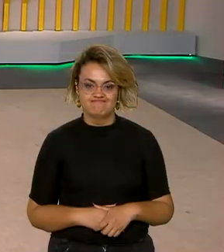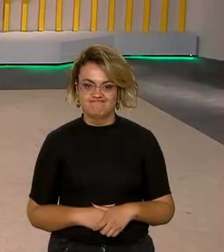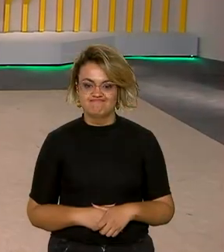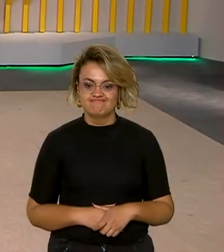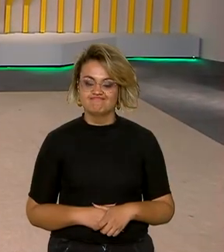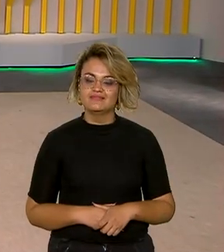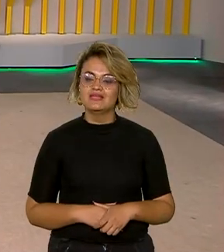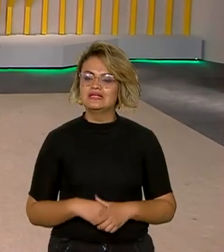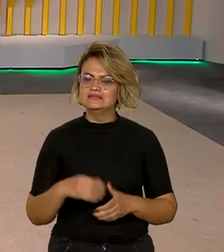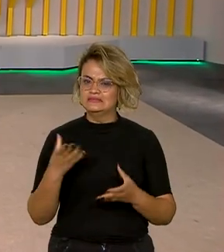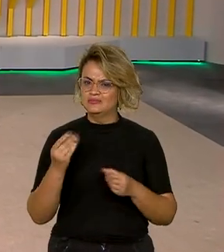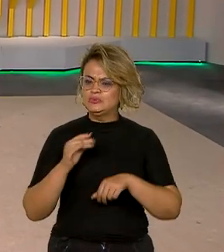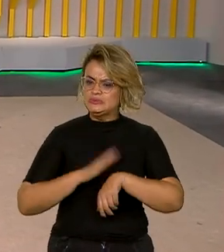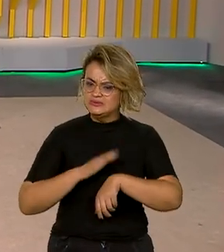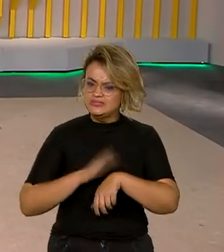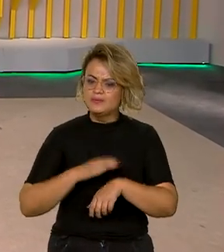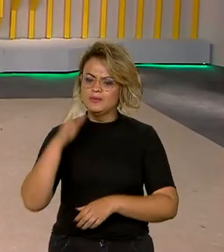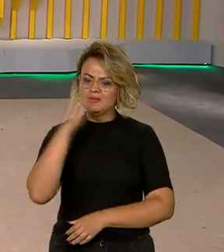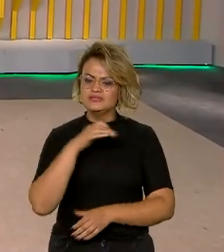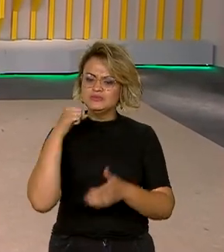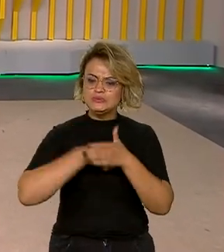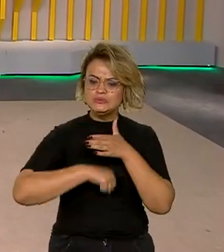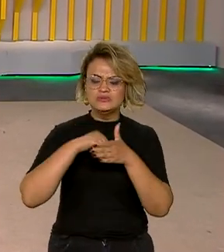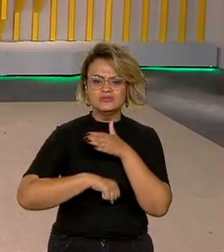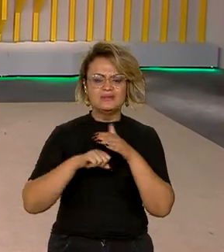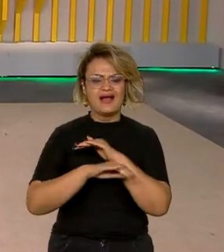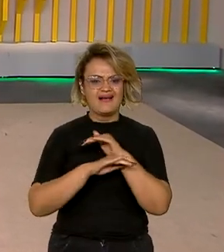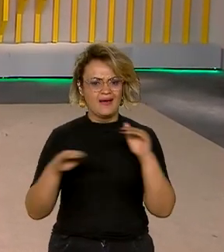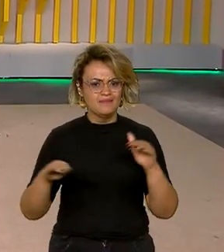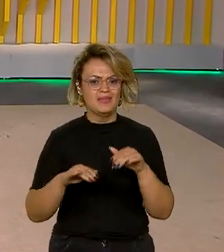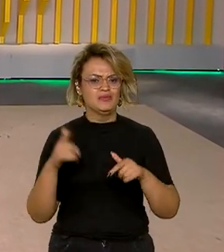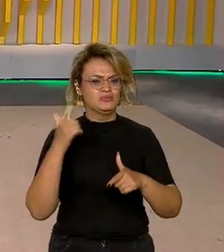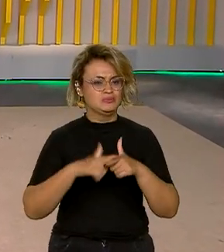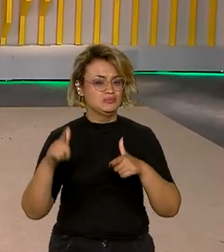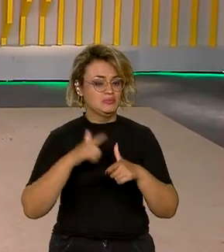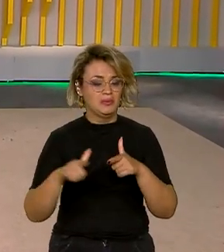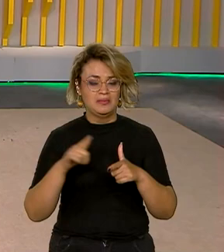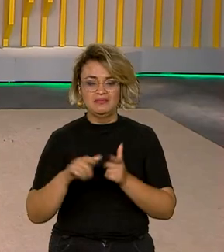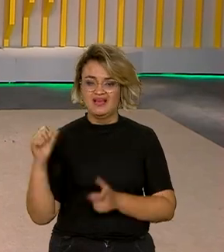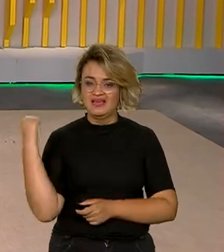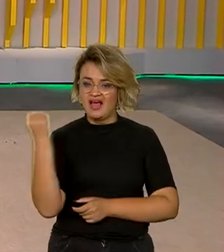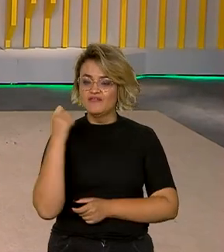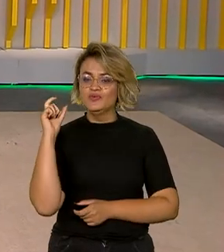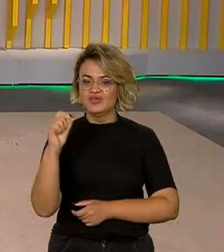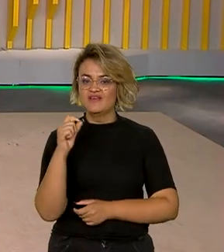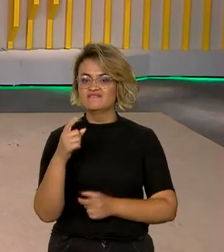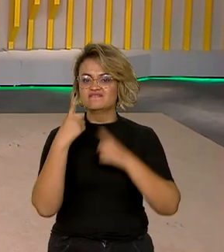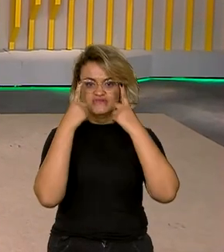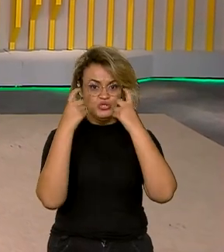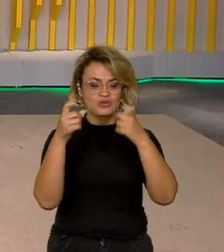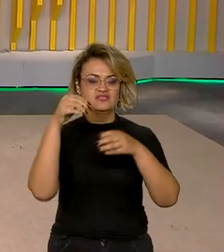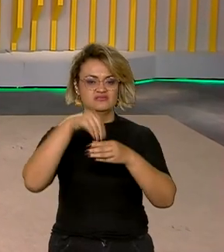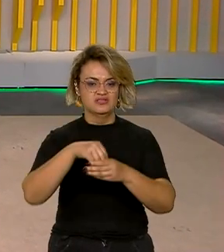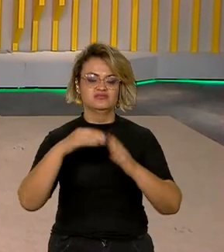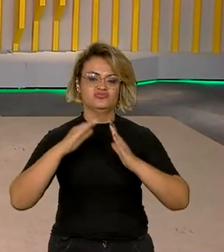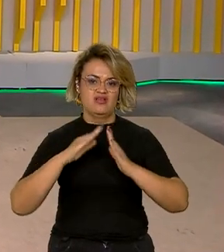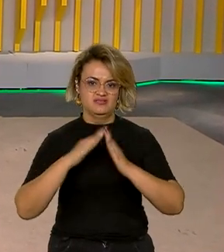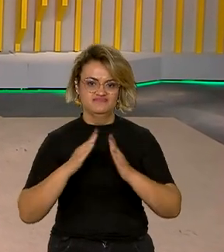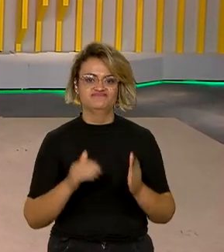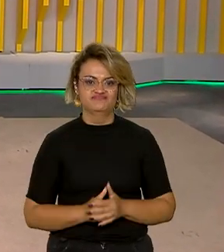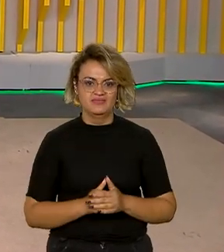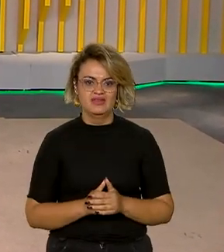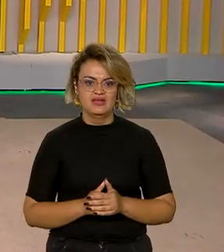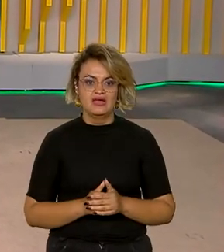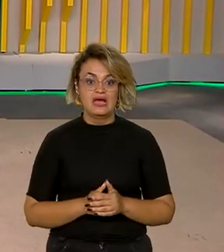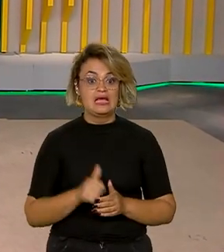Há tempos o país vem lutando para acabar com uma das chagas mais cruéis da sociedade, a violência doméstica. O maior